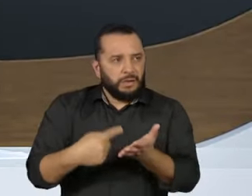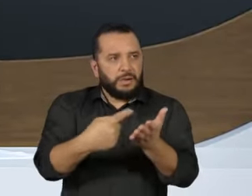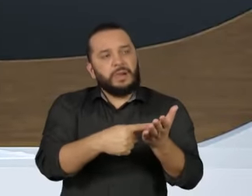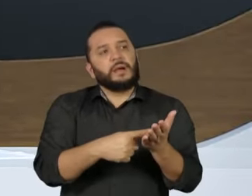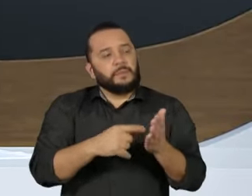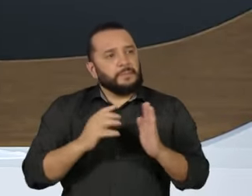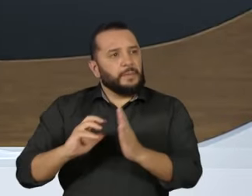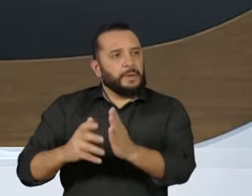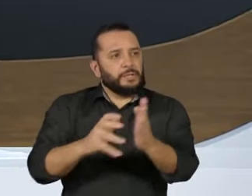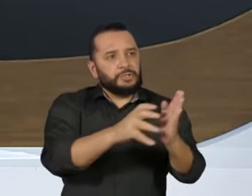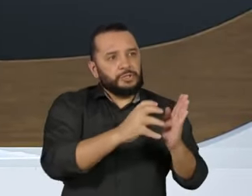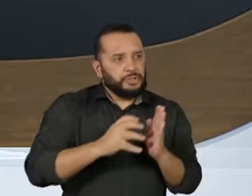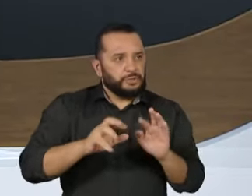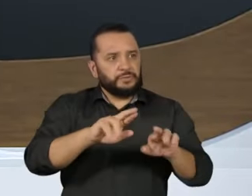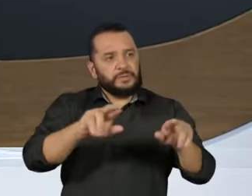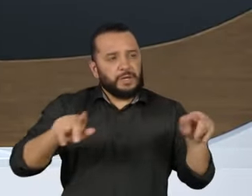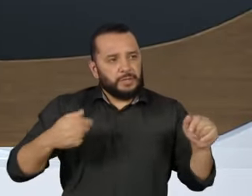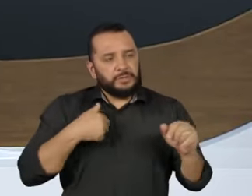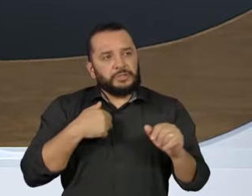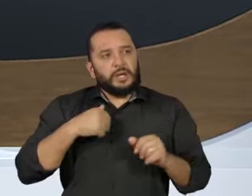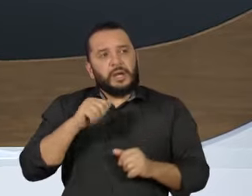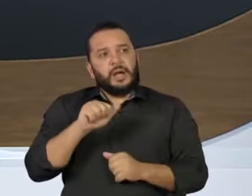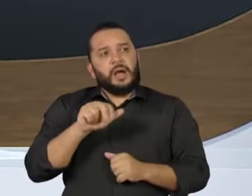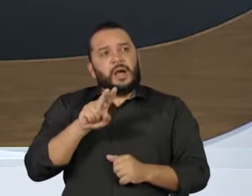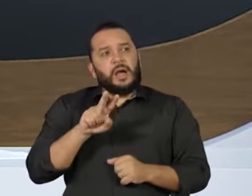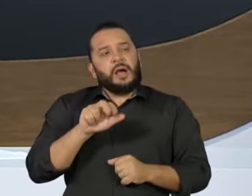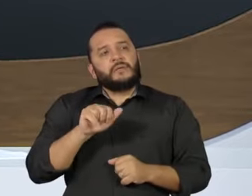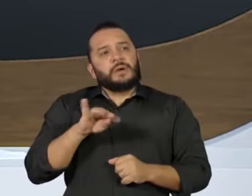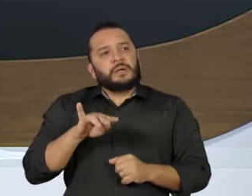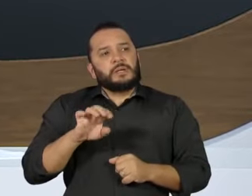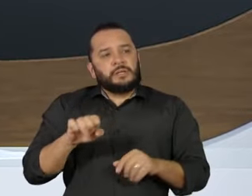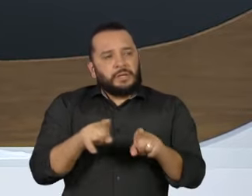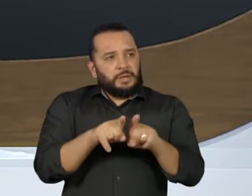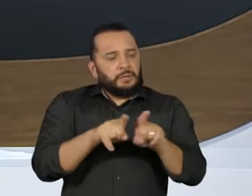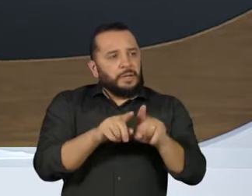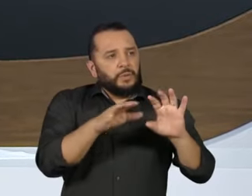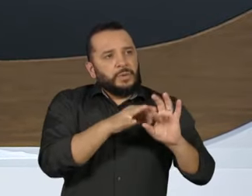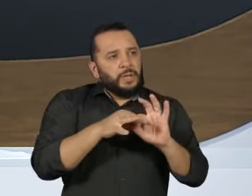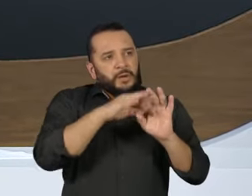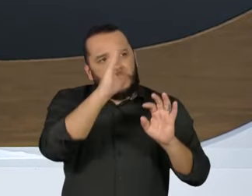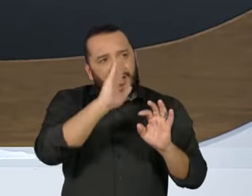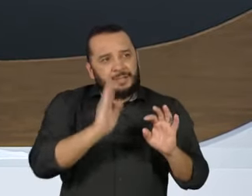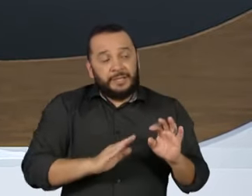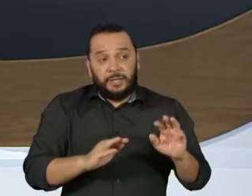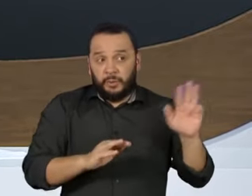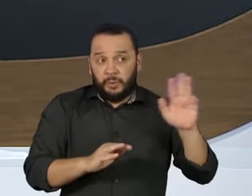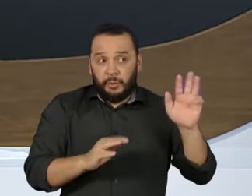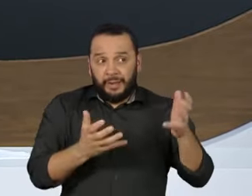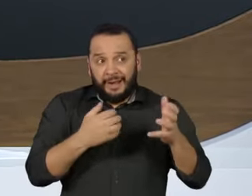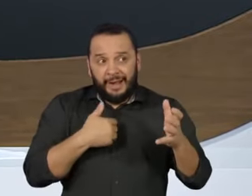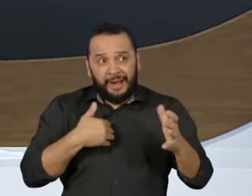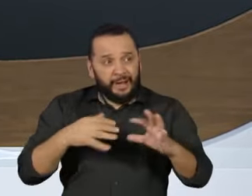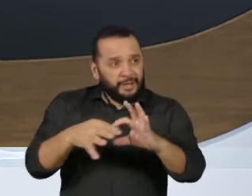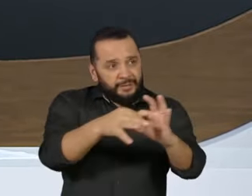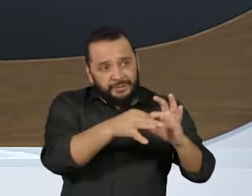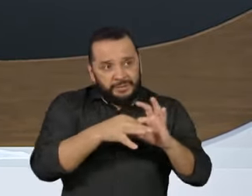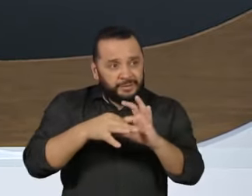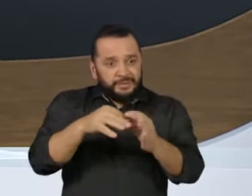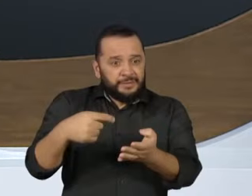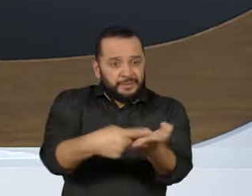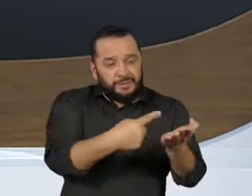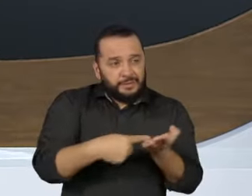o Avante, com a União Brasil. Então, ele parece disposto a fazer essa coalizão, mas o que falta no